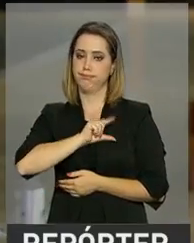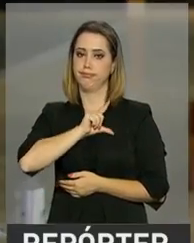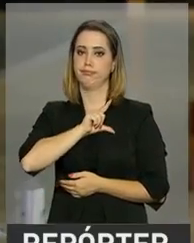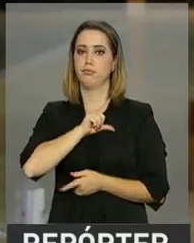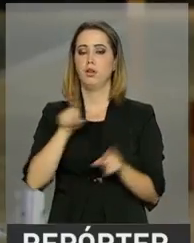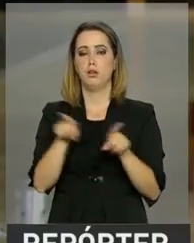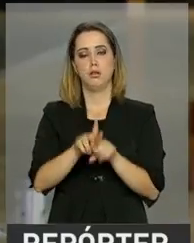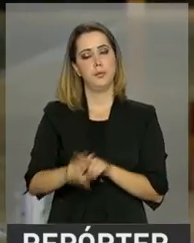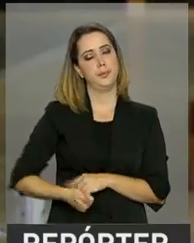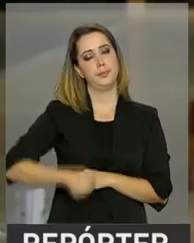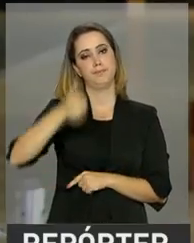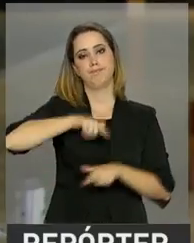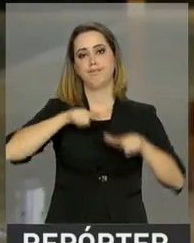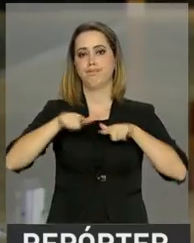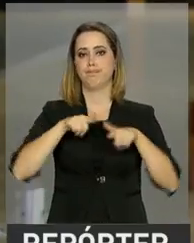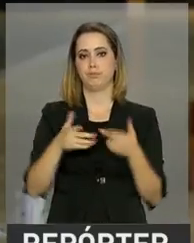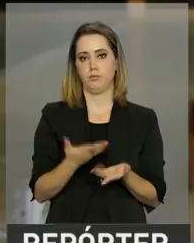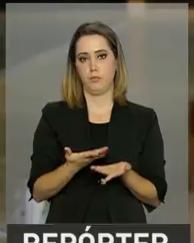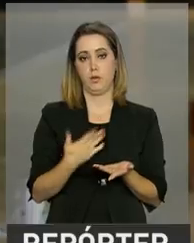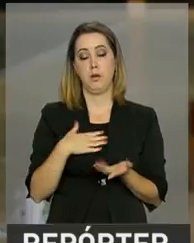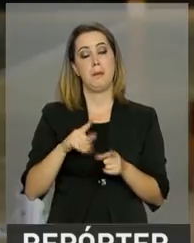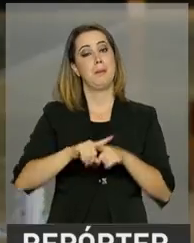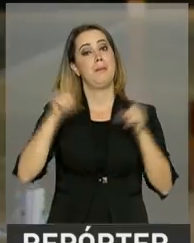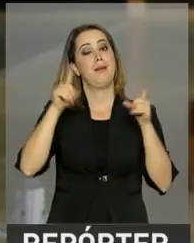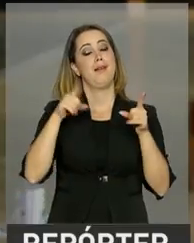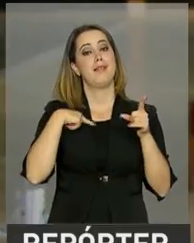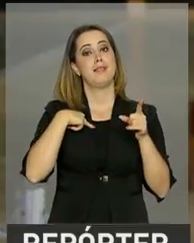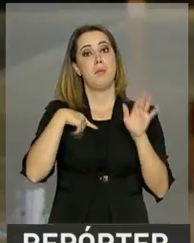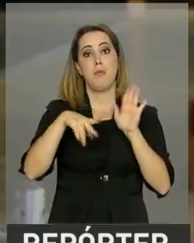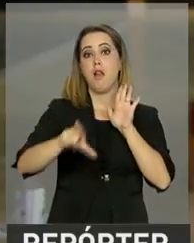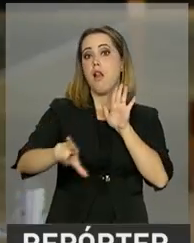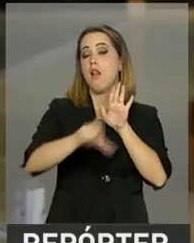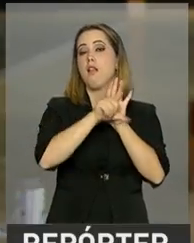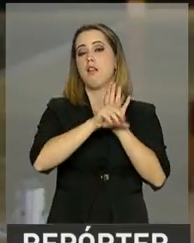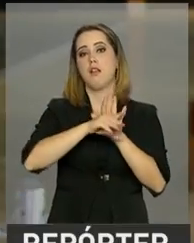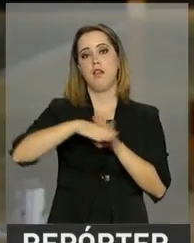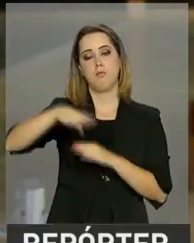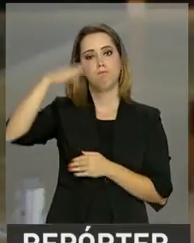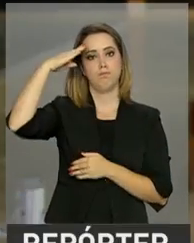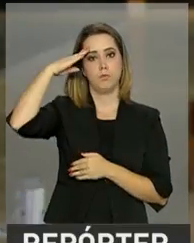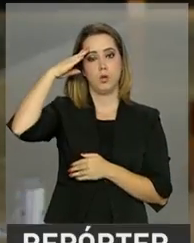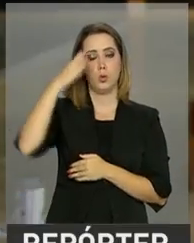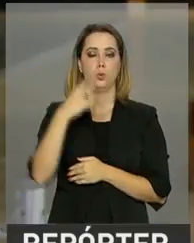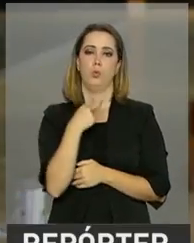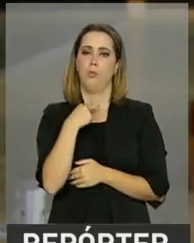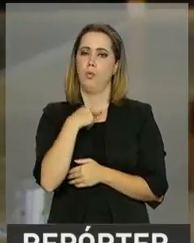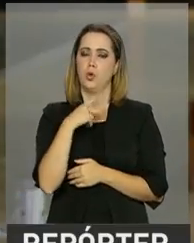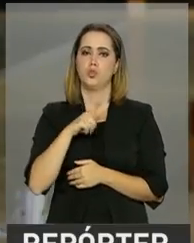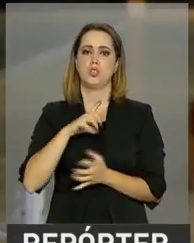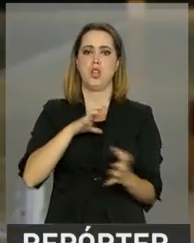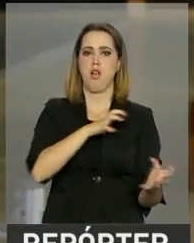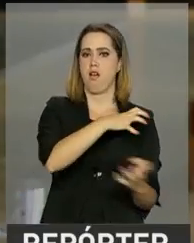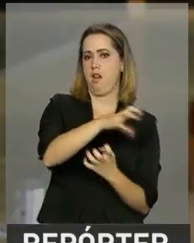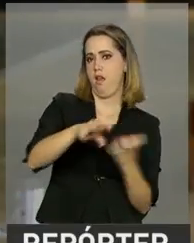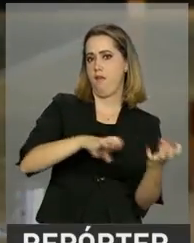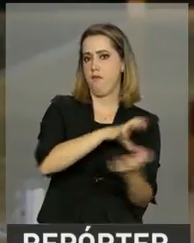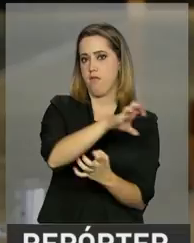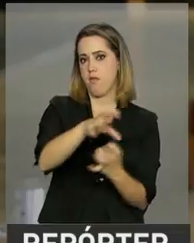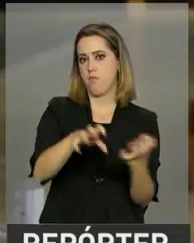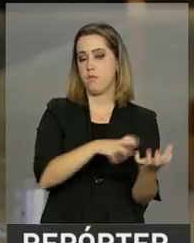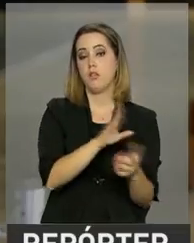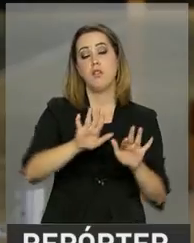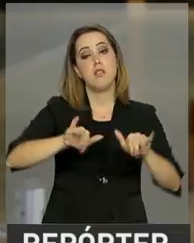condições de trabalho. Pelo Código Militar, os policiais militares não podem entrar em greve. E por conta disso, a